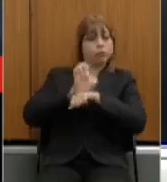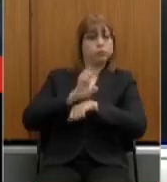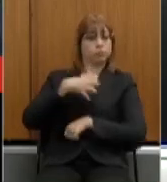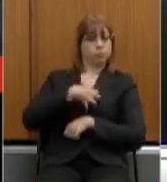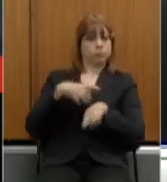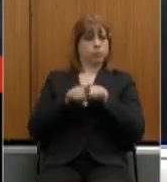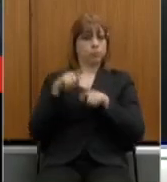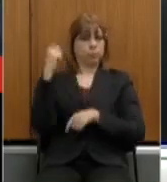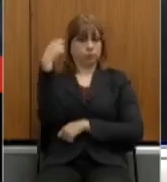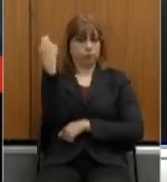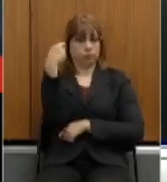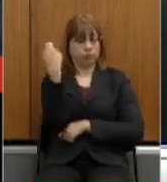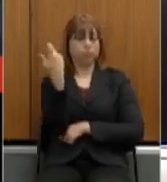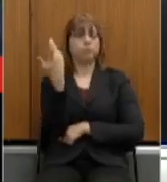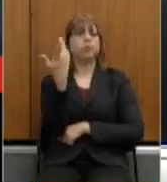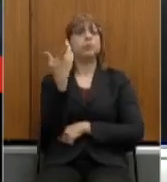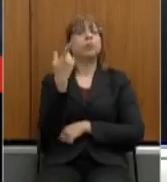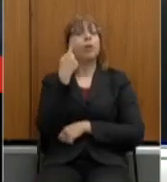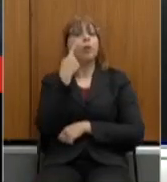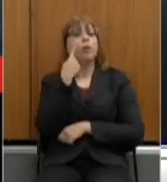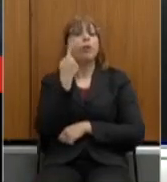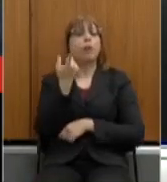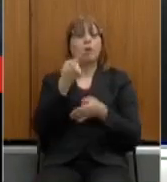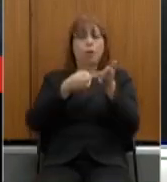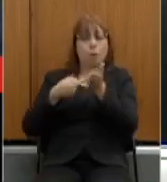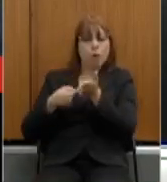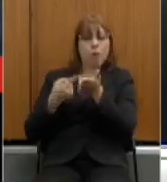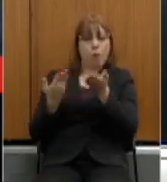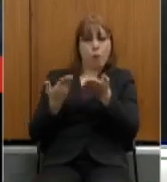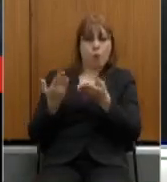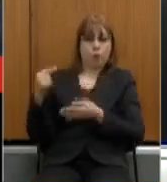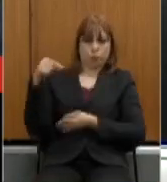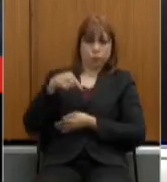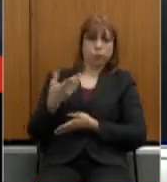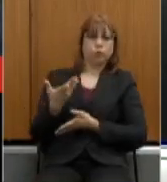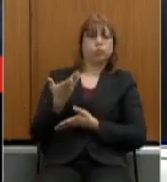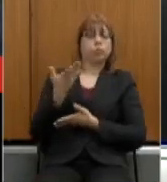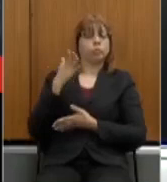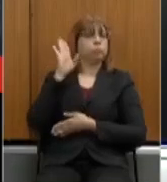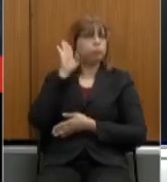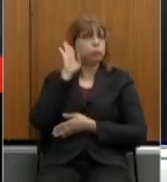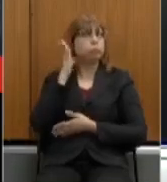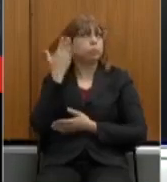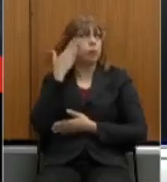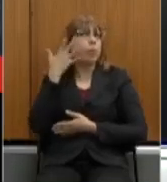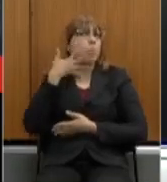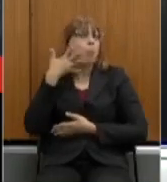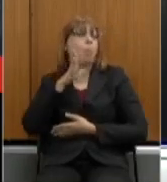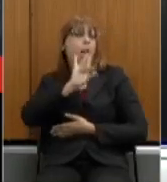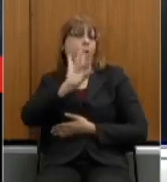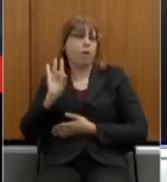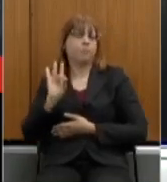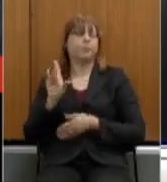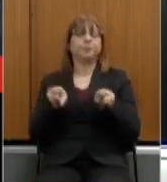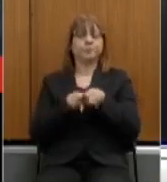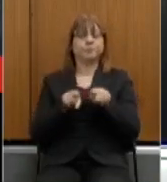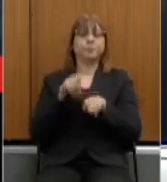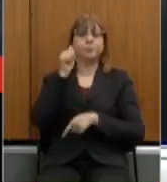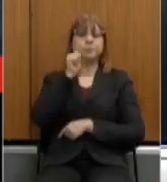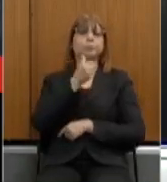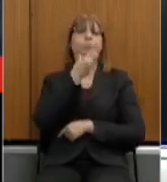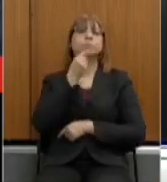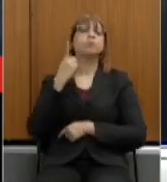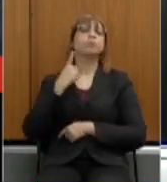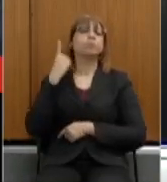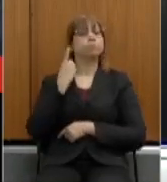momento será destinado à escuta das convidadas e dos convidados. Assim, as excelentíssimas deputadas e deputados